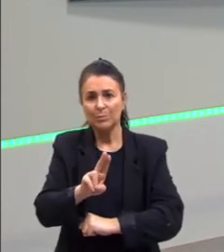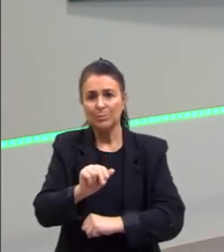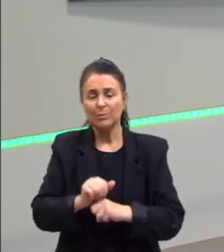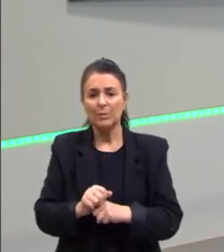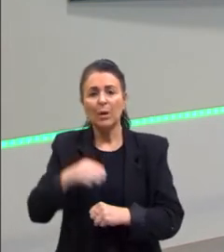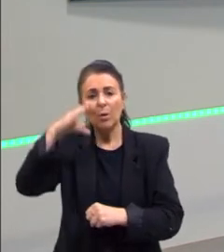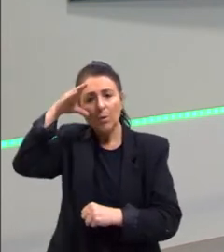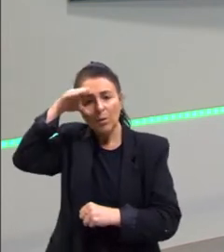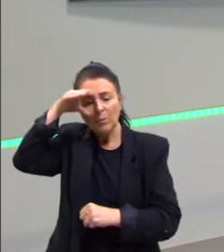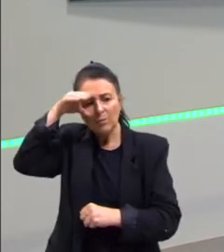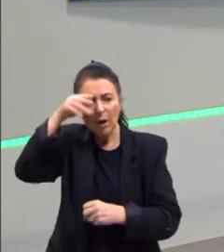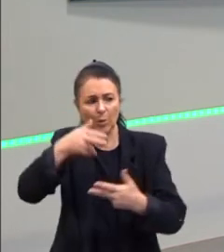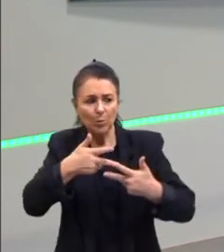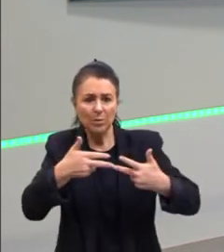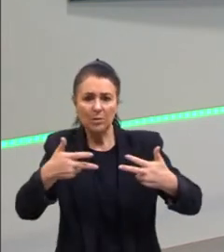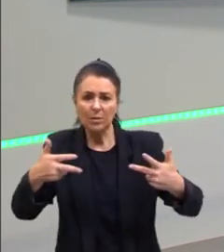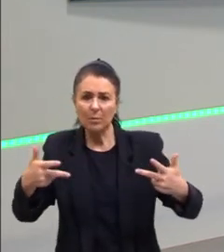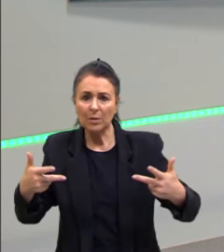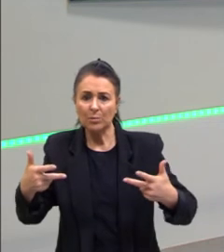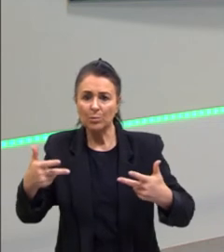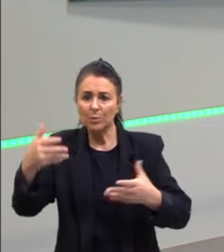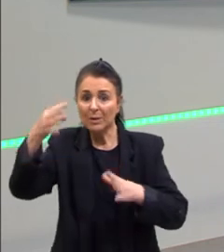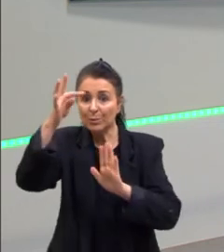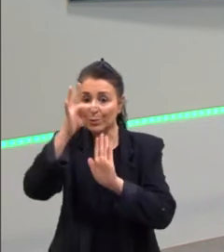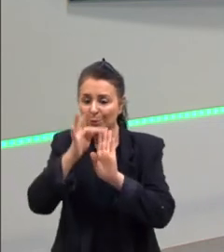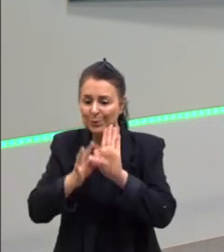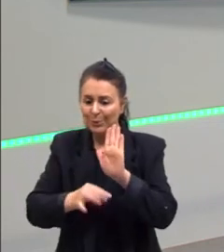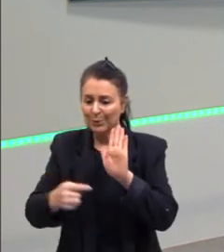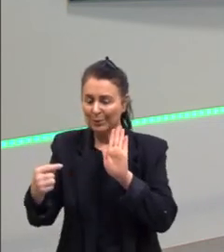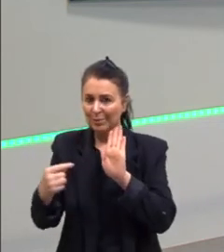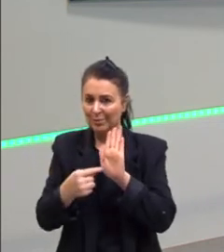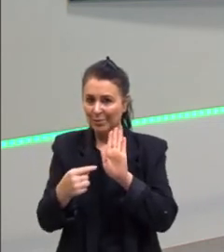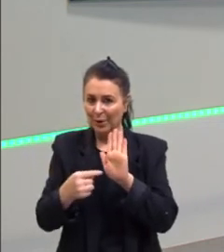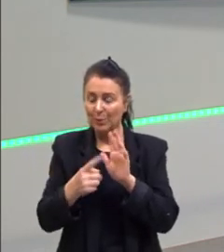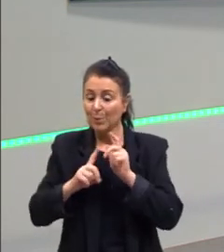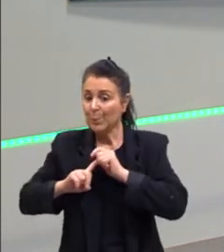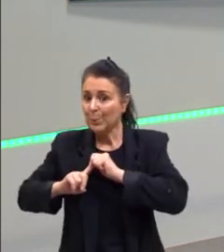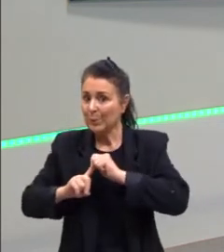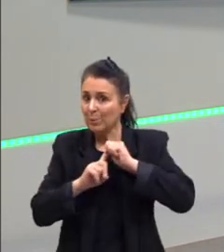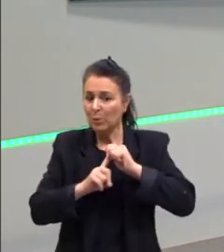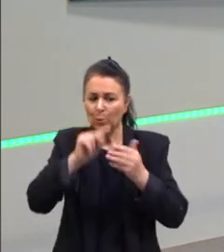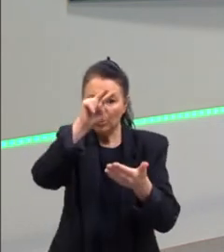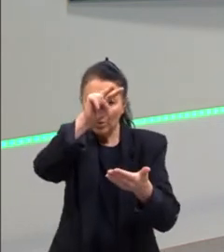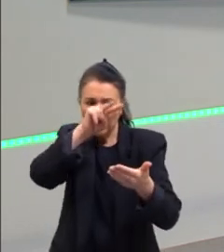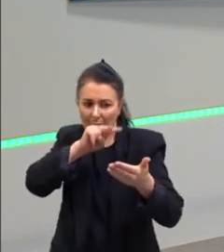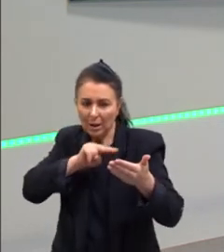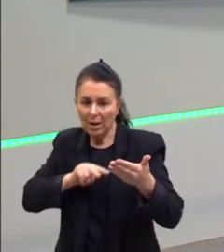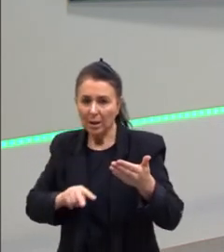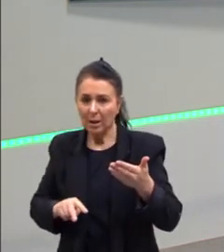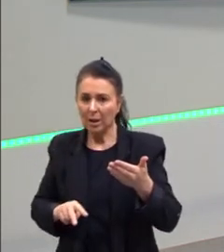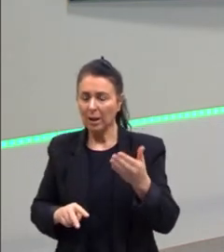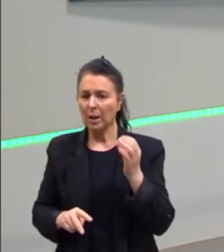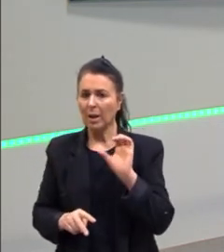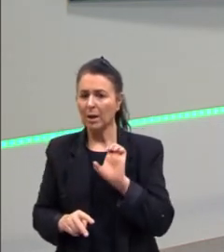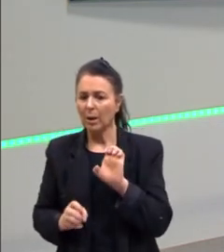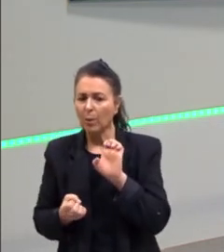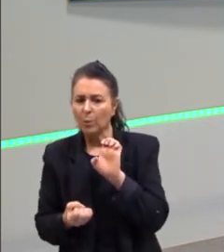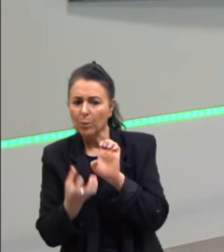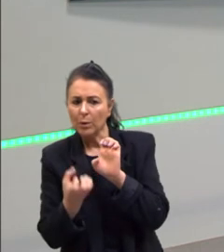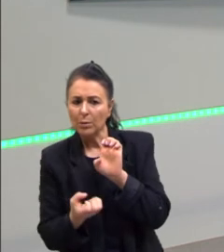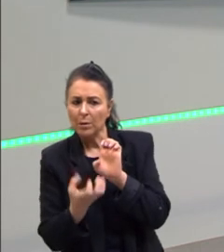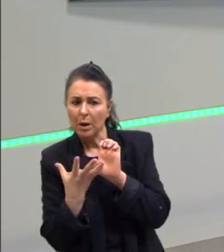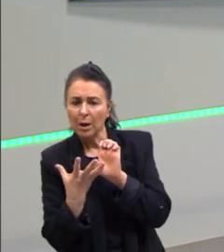observar os elementos que compõem o texto. e, principalmente, quando você ler o enunciado, conseguir